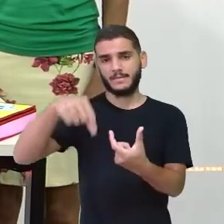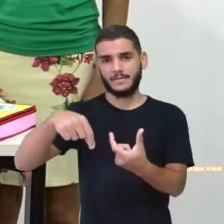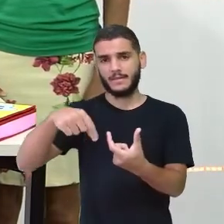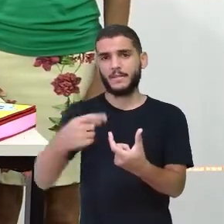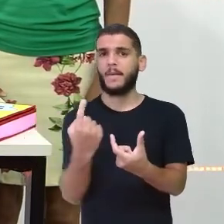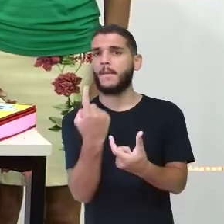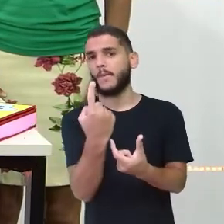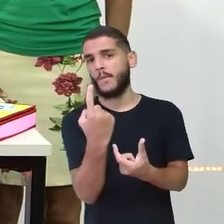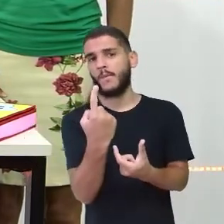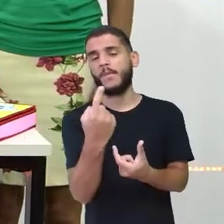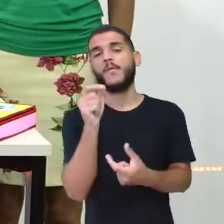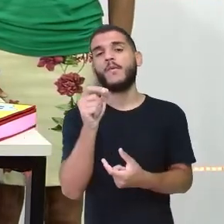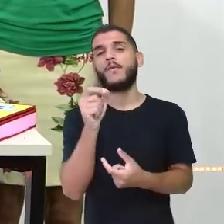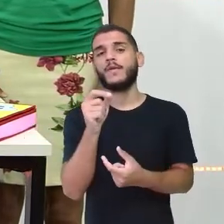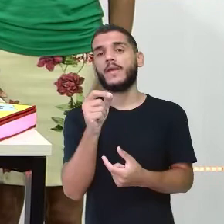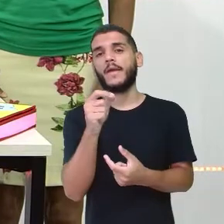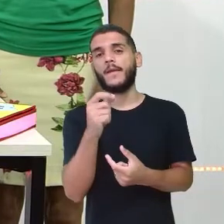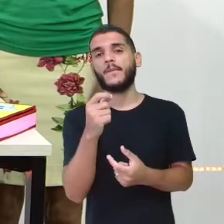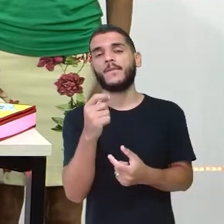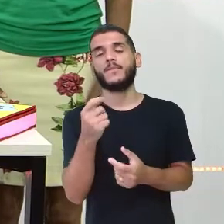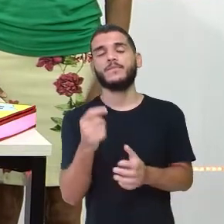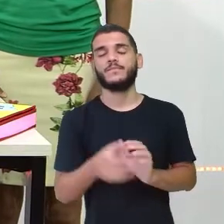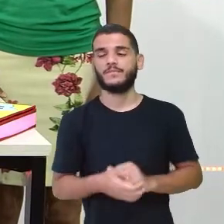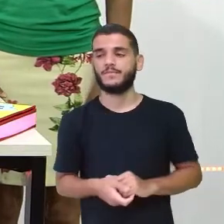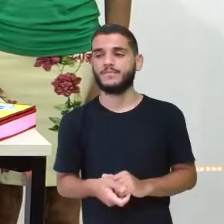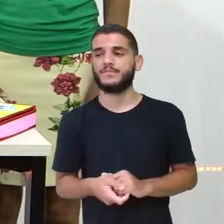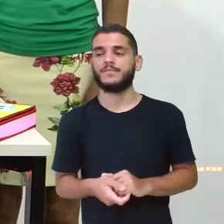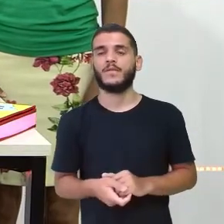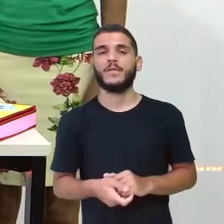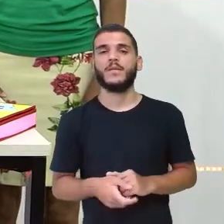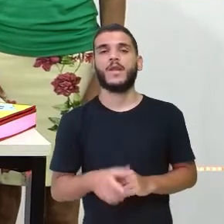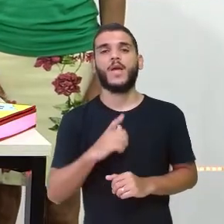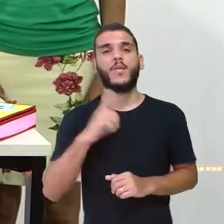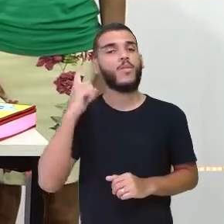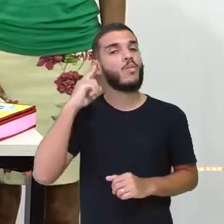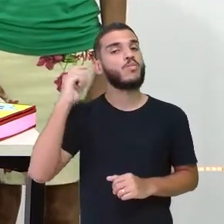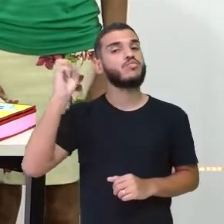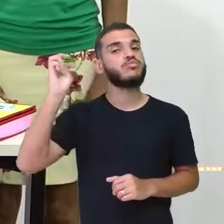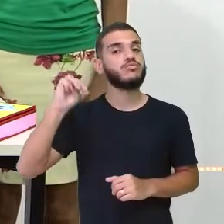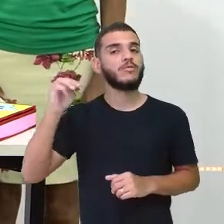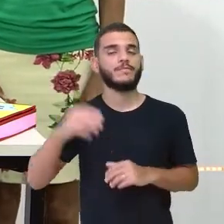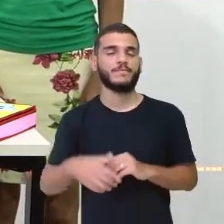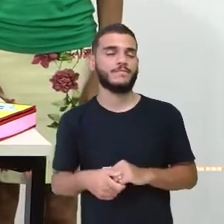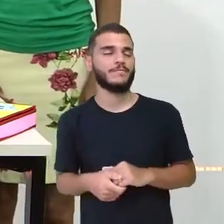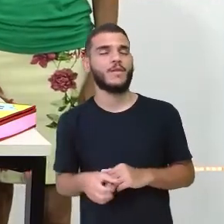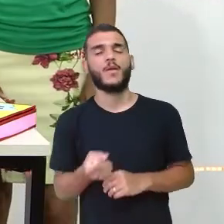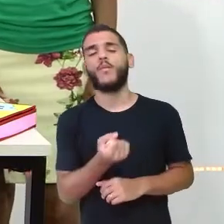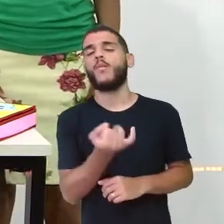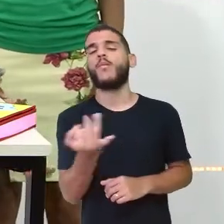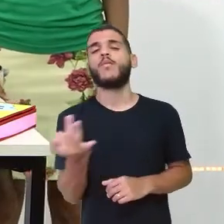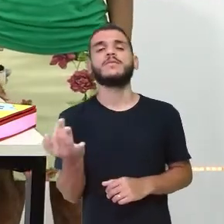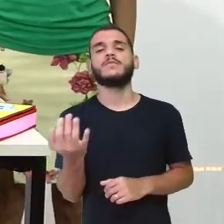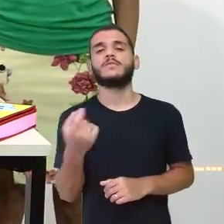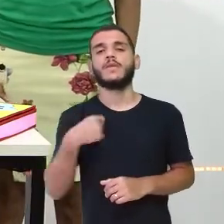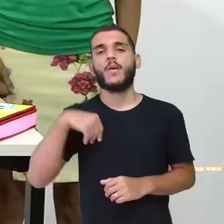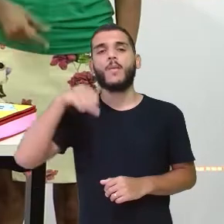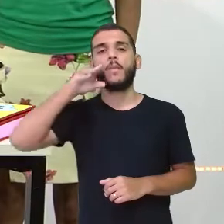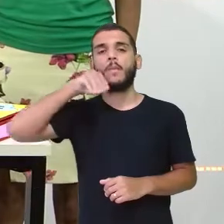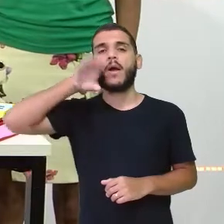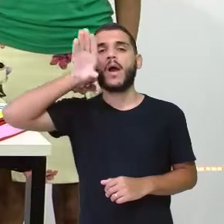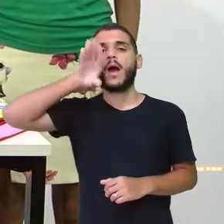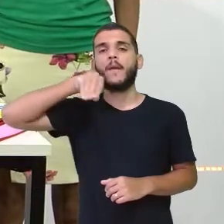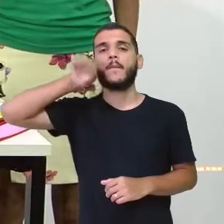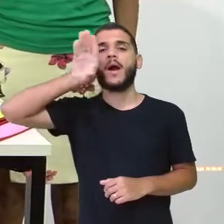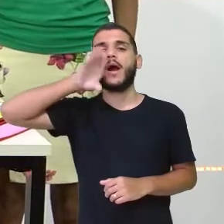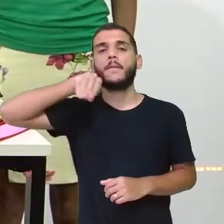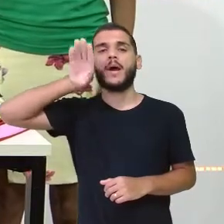destaque. Em destaque. O primeiro som. Tu. Agora, quantas vezes eu abro a boca para dizer tucano? Quantas